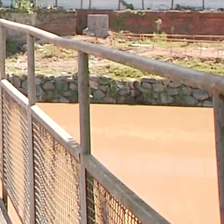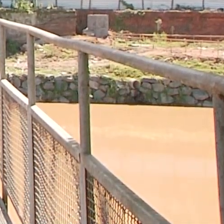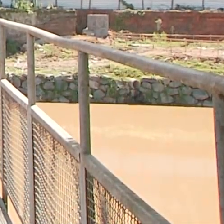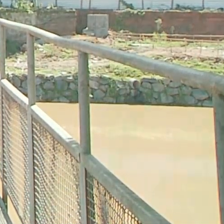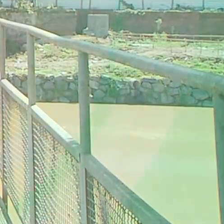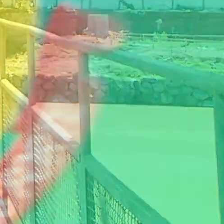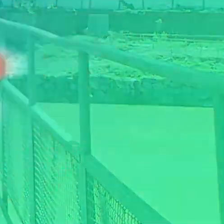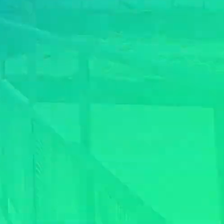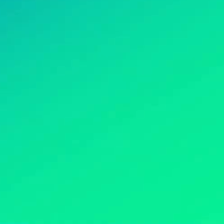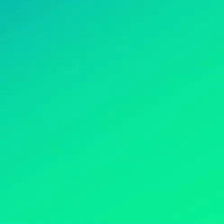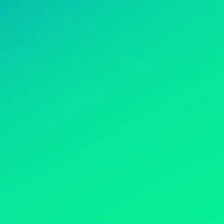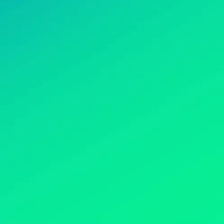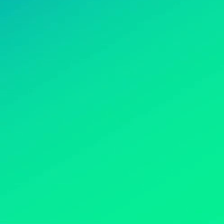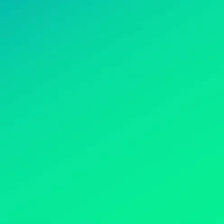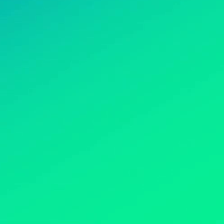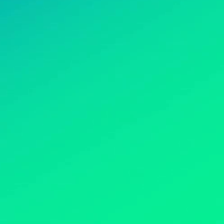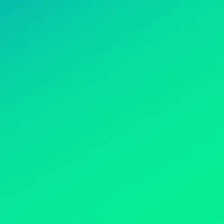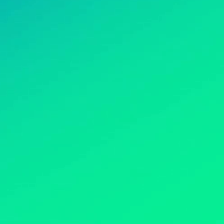ciência do apelo.